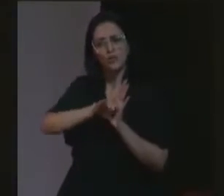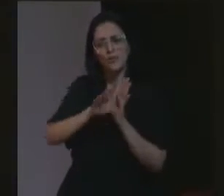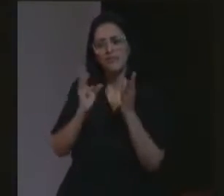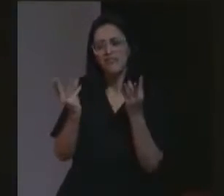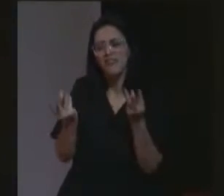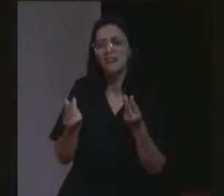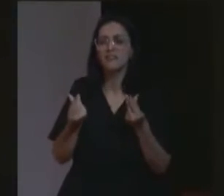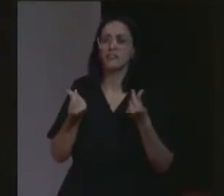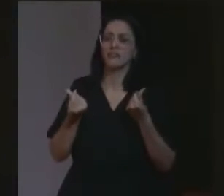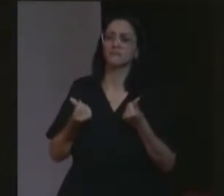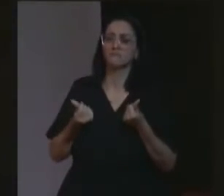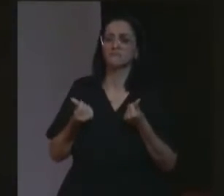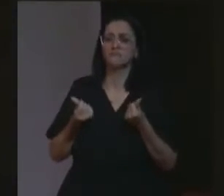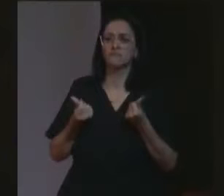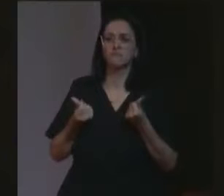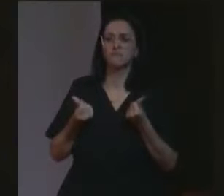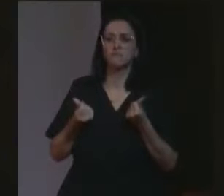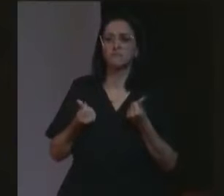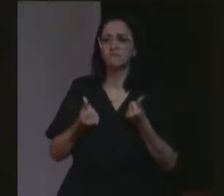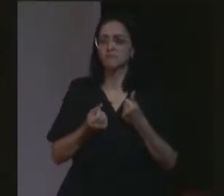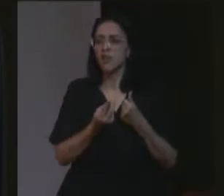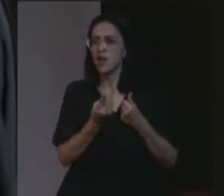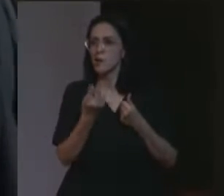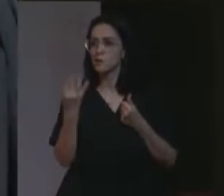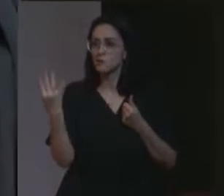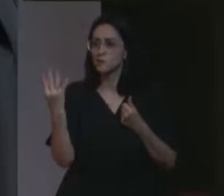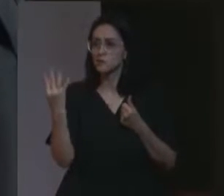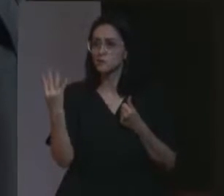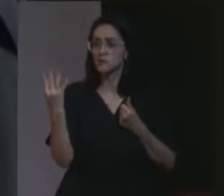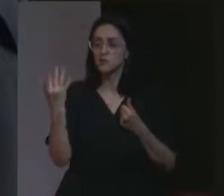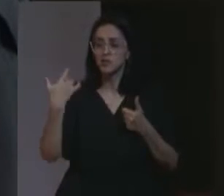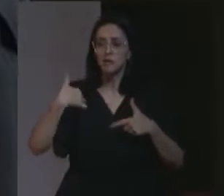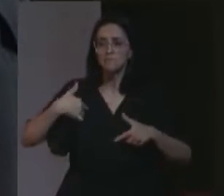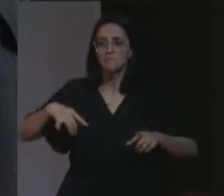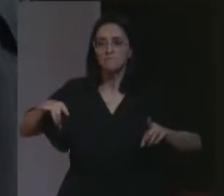delicado, para alguns até sagrado.